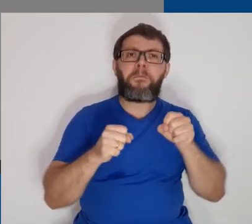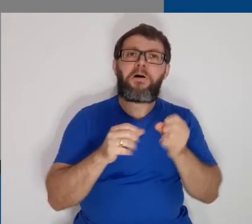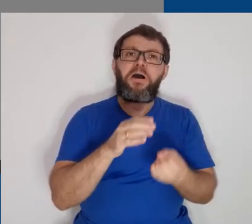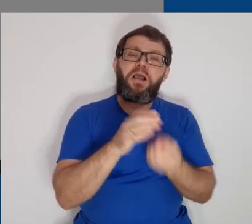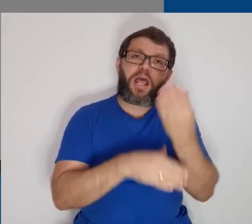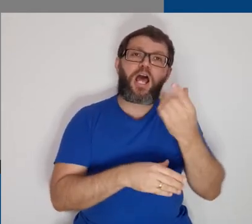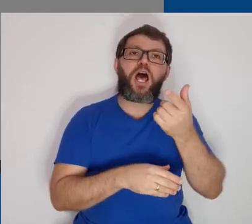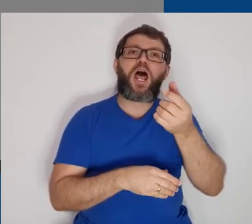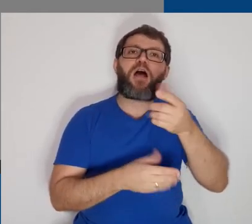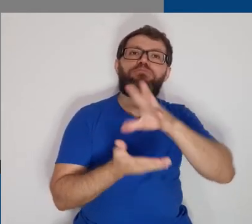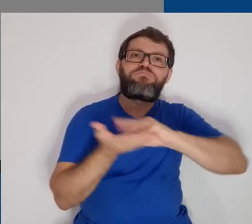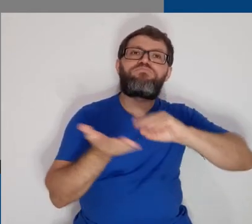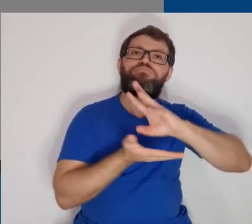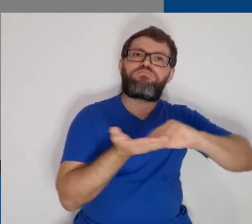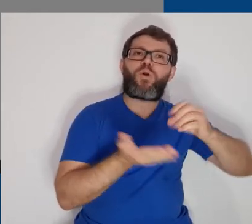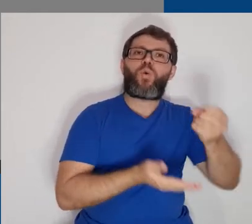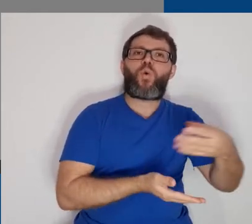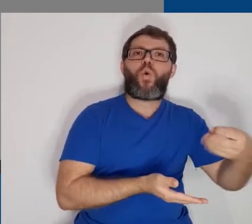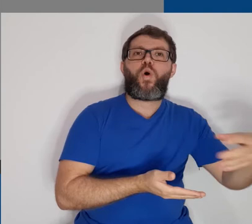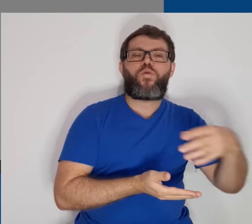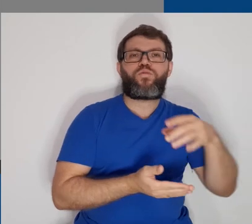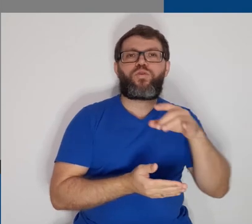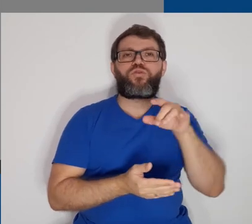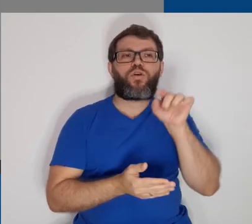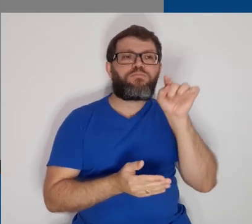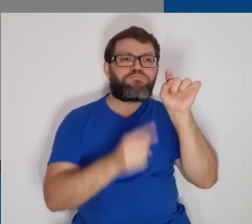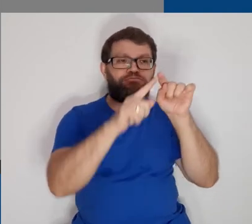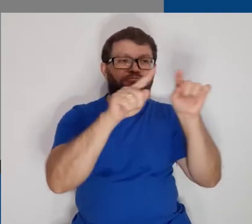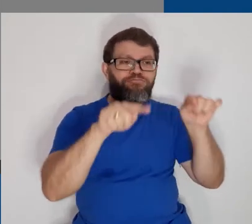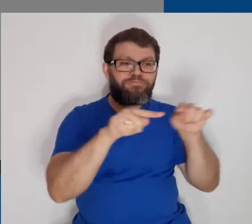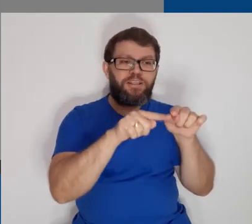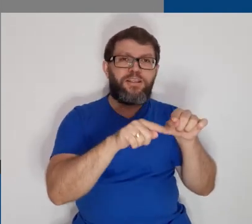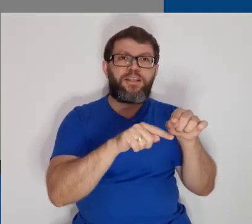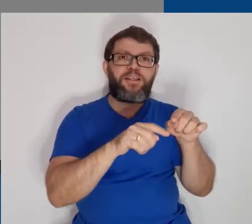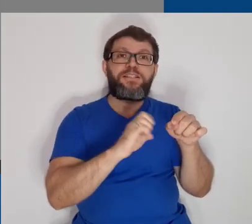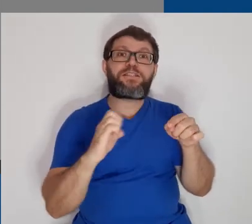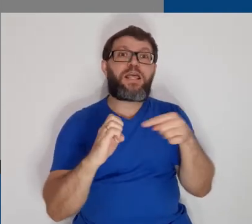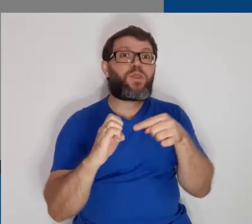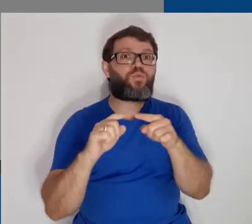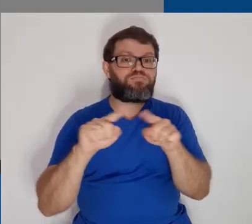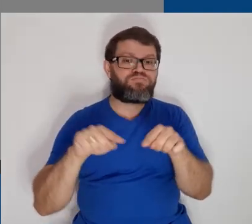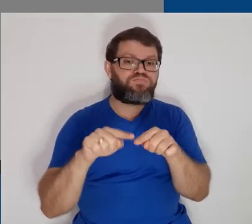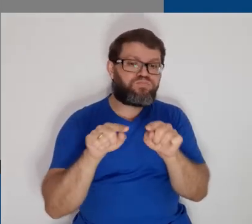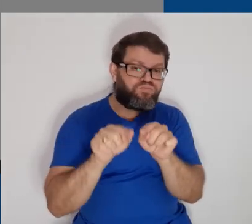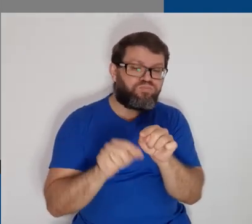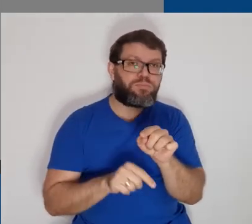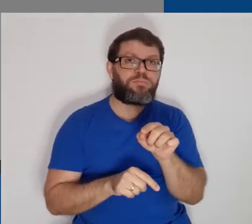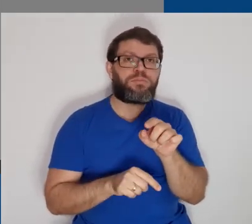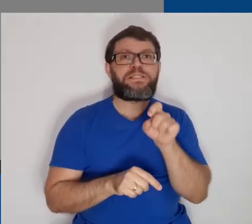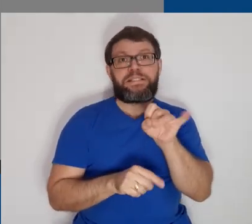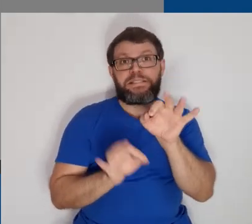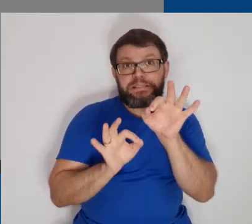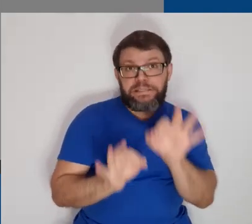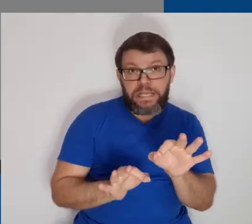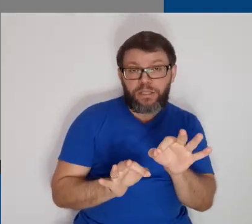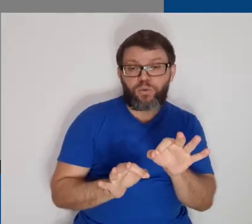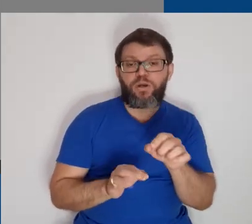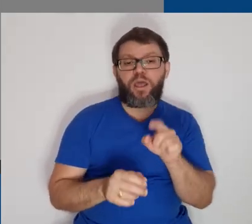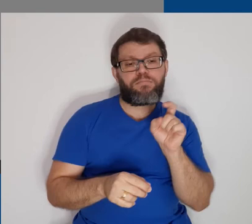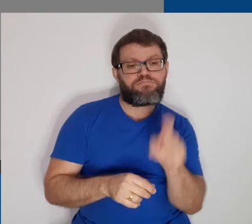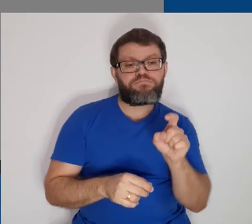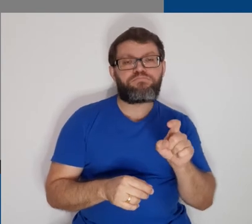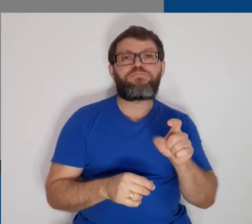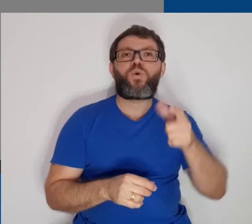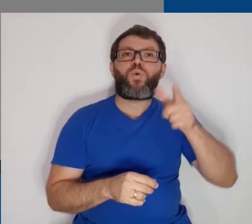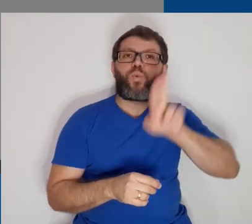podemos criar novas cópias dos anexos clicando na caixa que fica na parte inferior esquerda. Quando estiver tudo certo, clicamos em